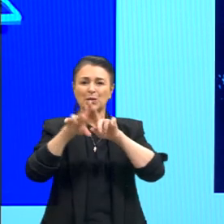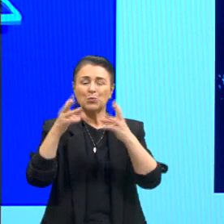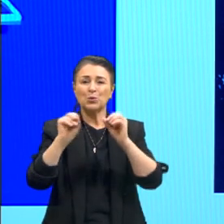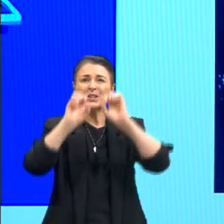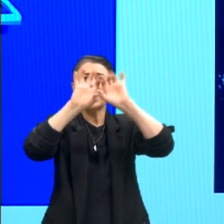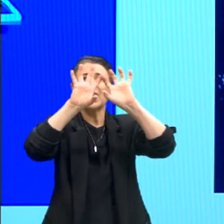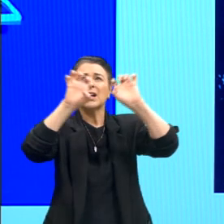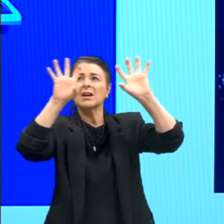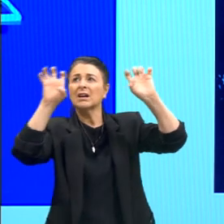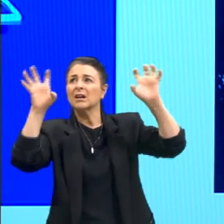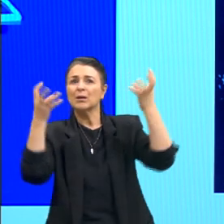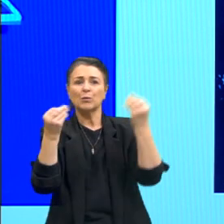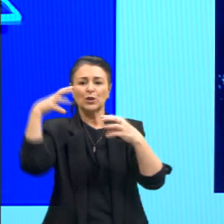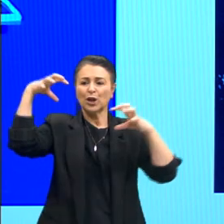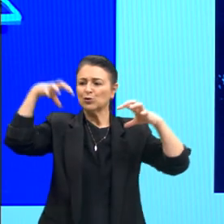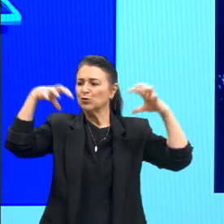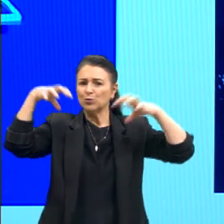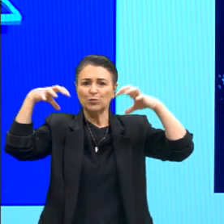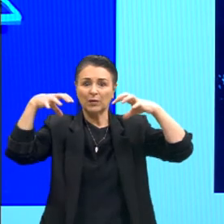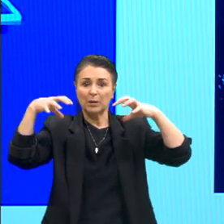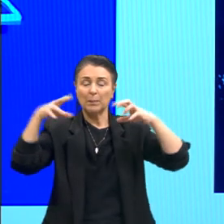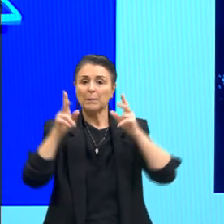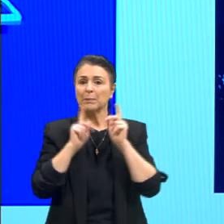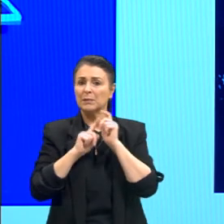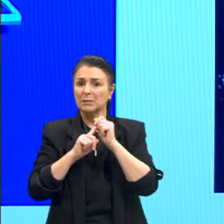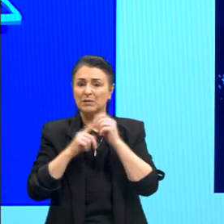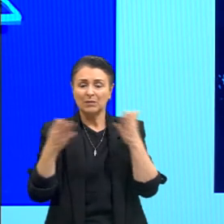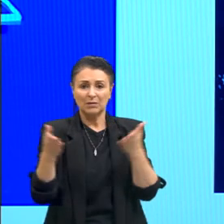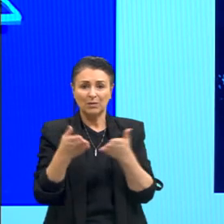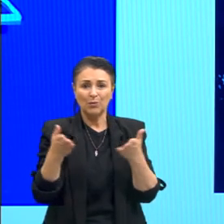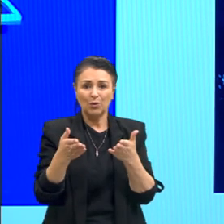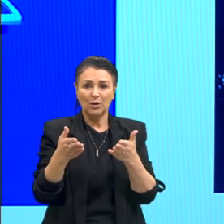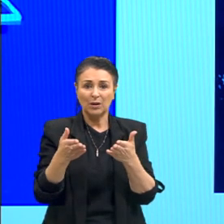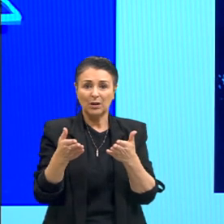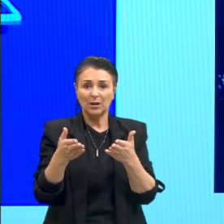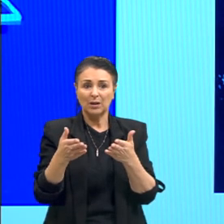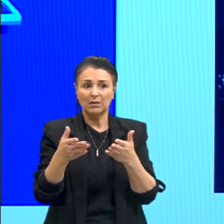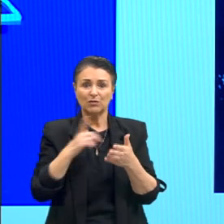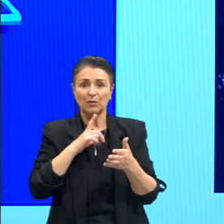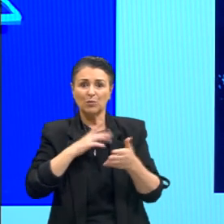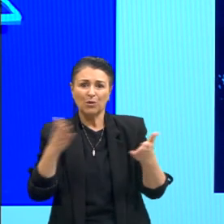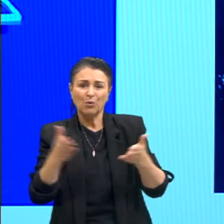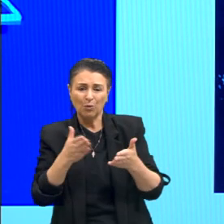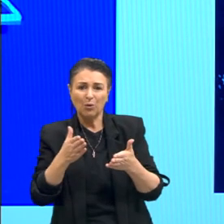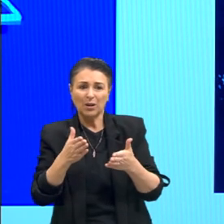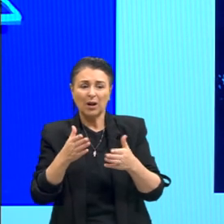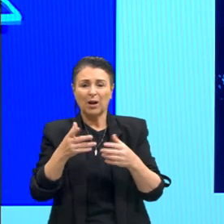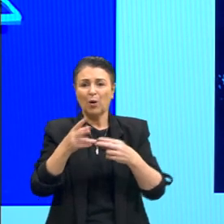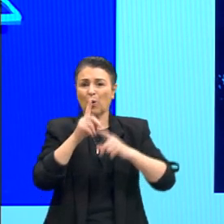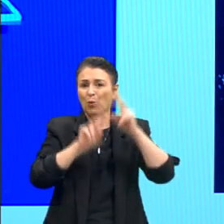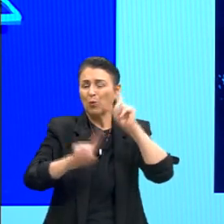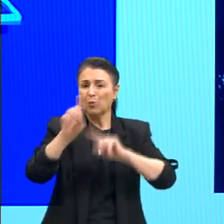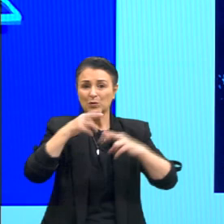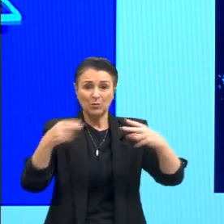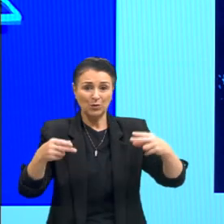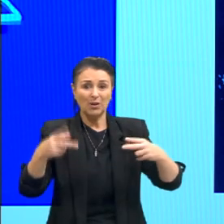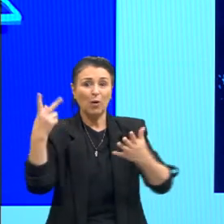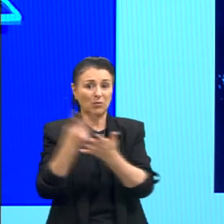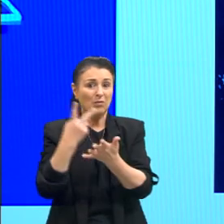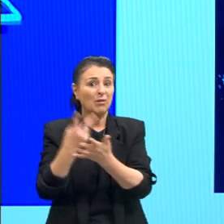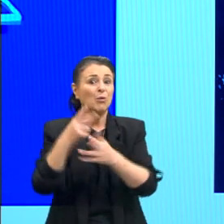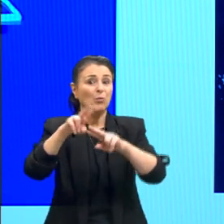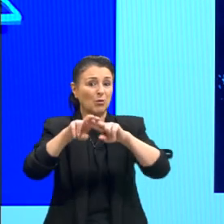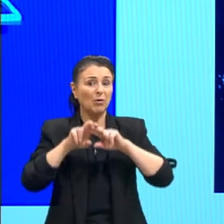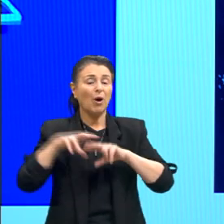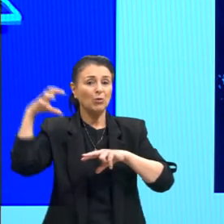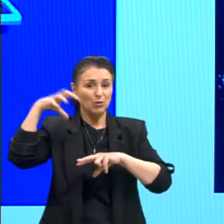né, principalmente essa época aqui, agora, né, há pouco tempo nós tivemos algumas tragédias relacionadas à chuva, é por causa disso aqui, tá, gurizada?